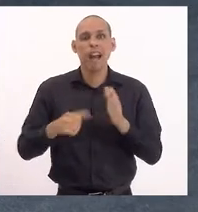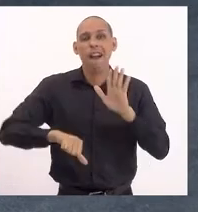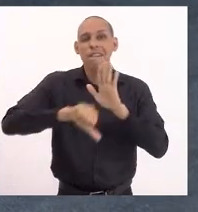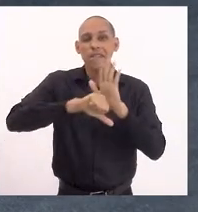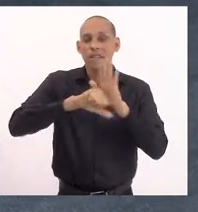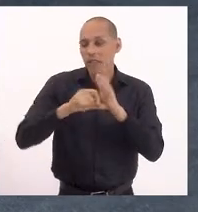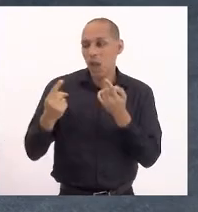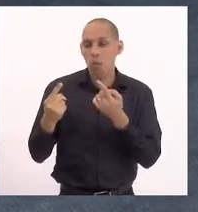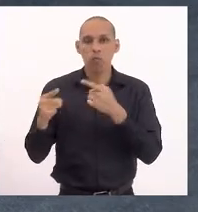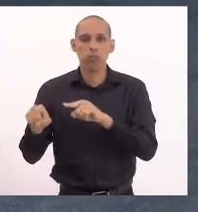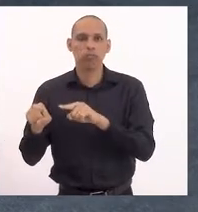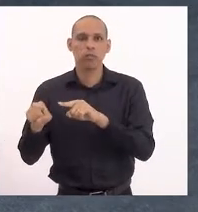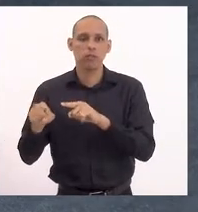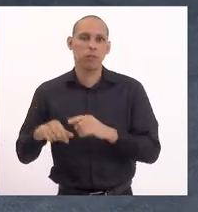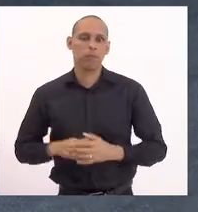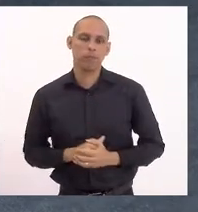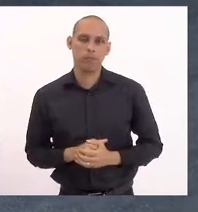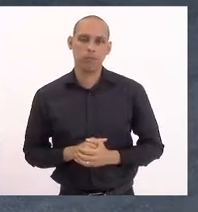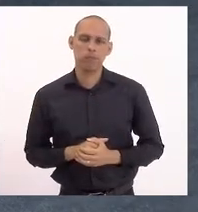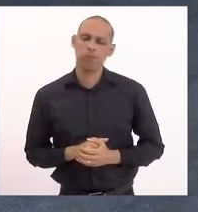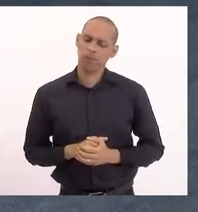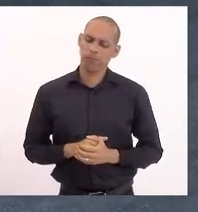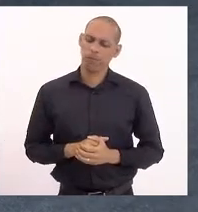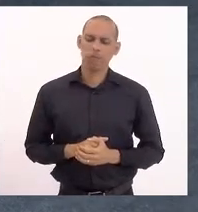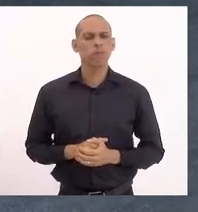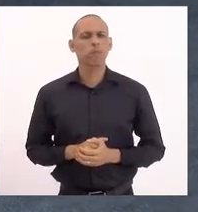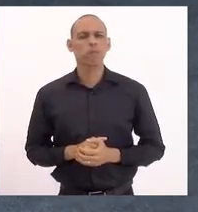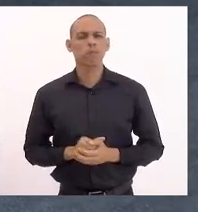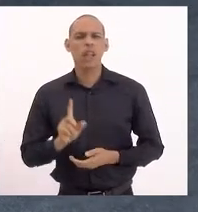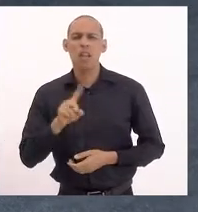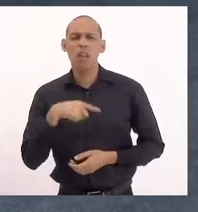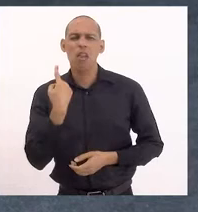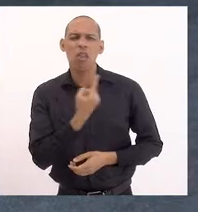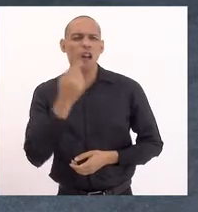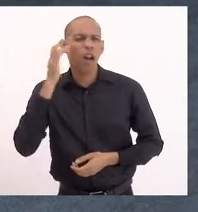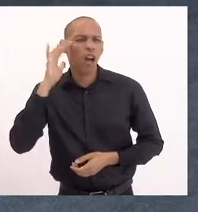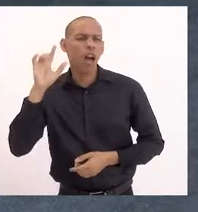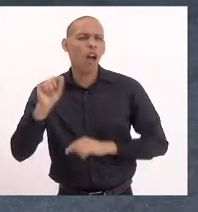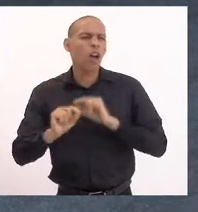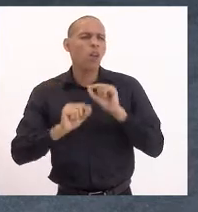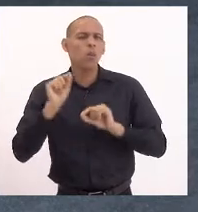pessoas. o que que aqui a gente imagina?